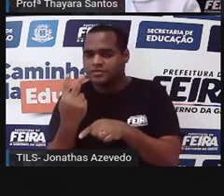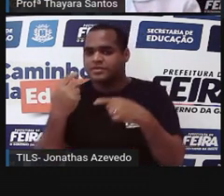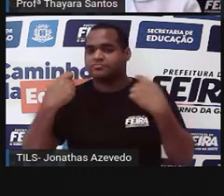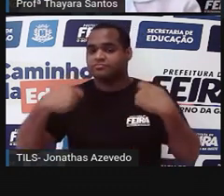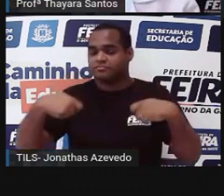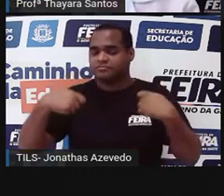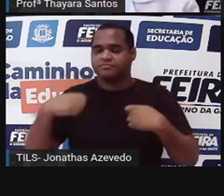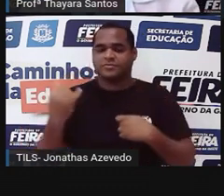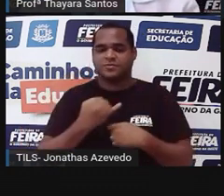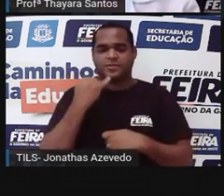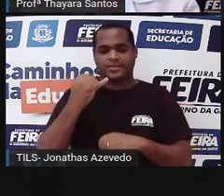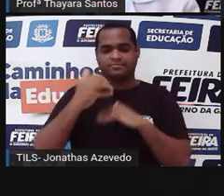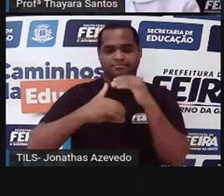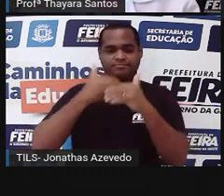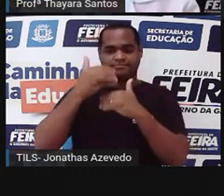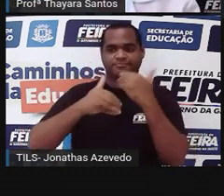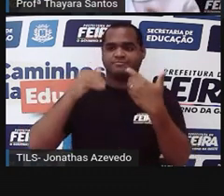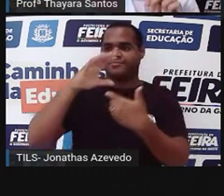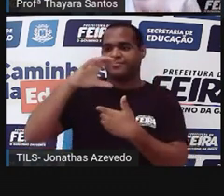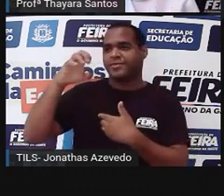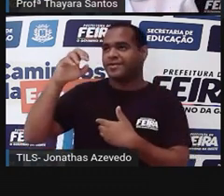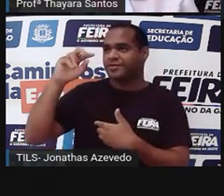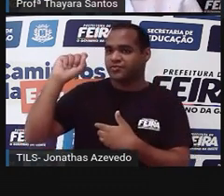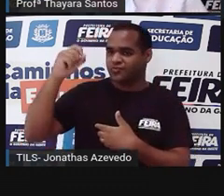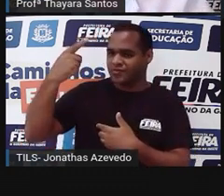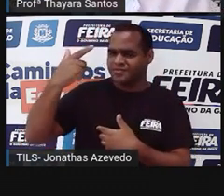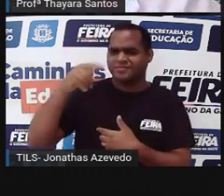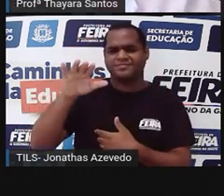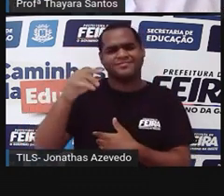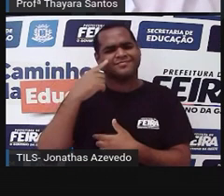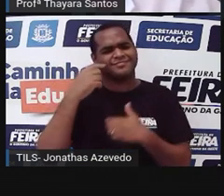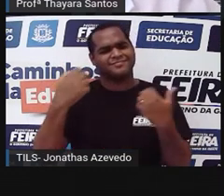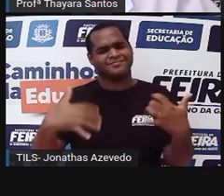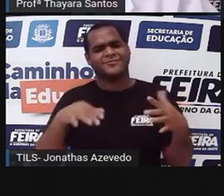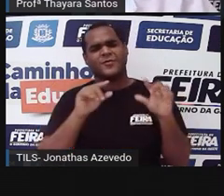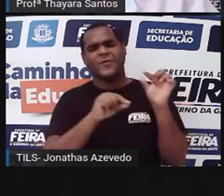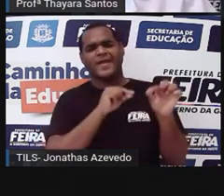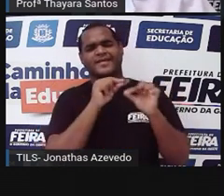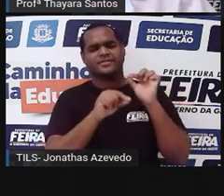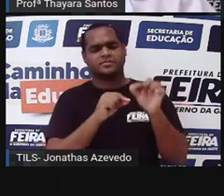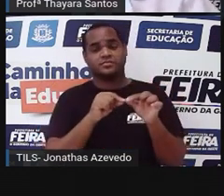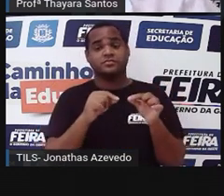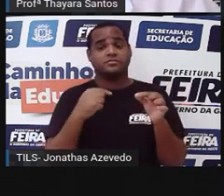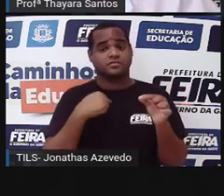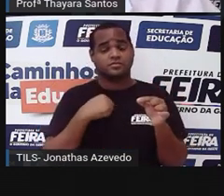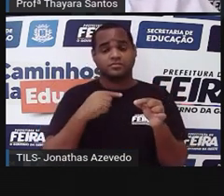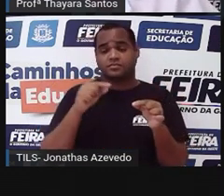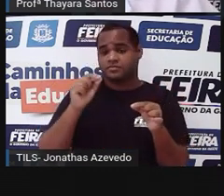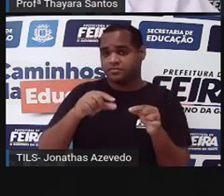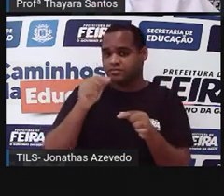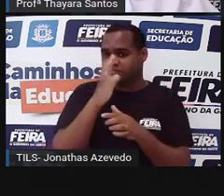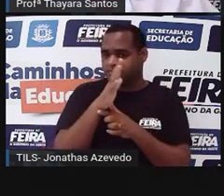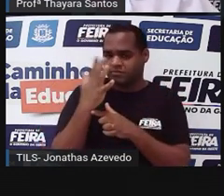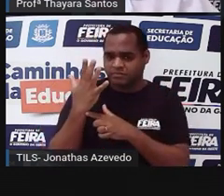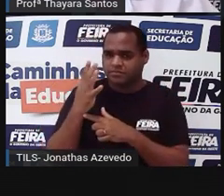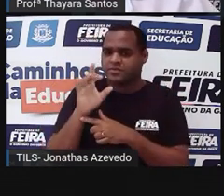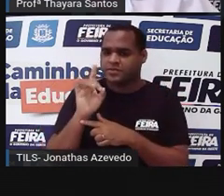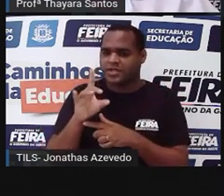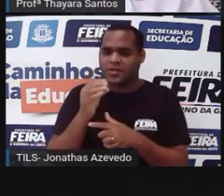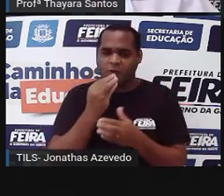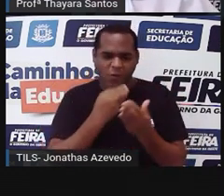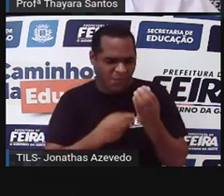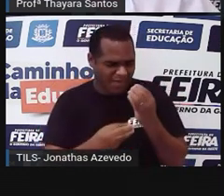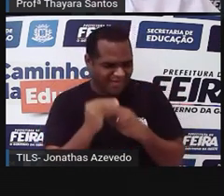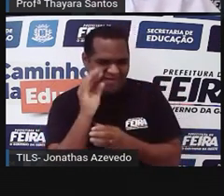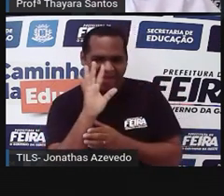precisam para o processo de fotossíntese. Aí vocês podem estar me perguntando, Pró, você está dizendo aí que as plantas, elas não se alimentam de outros